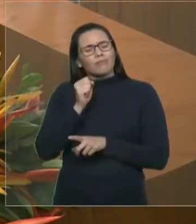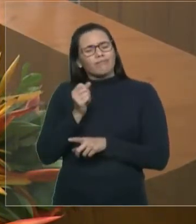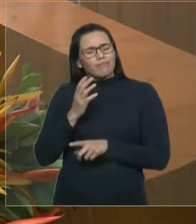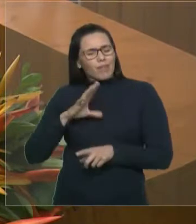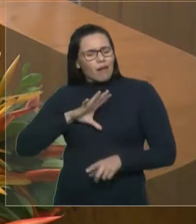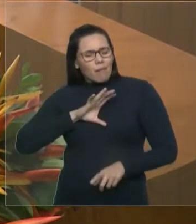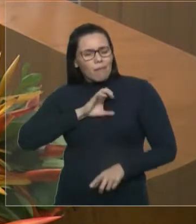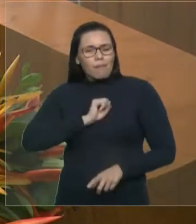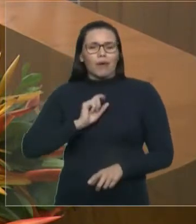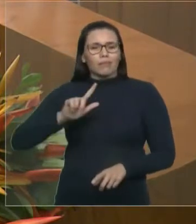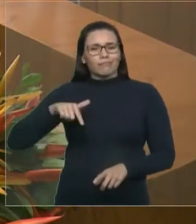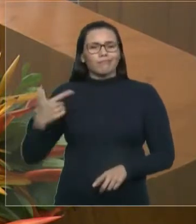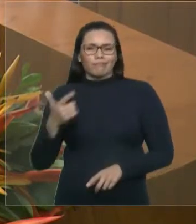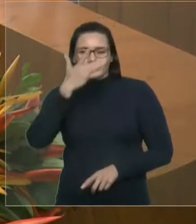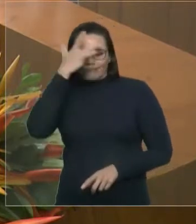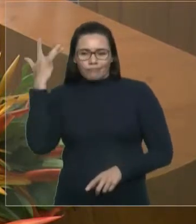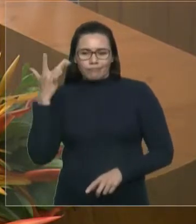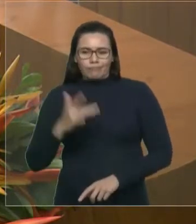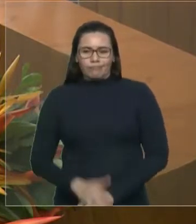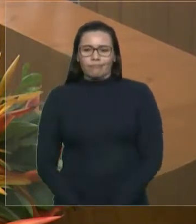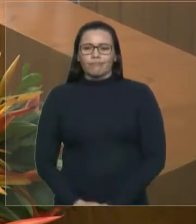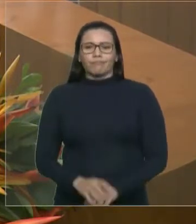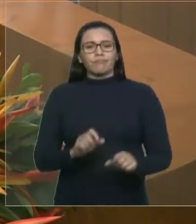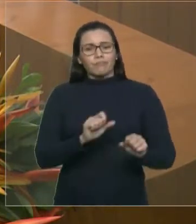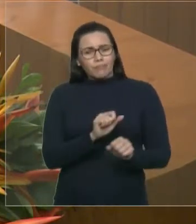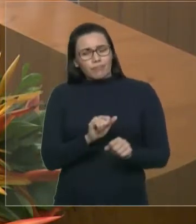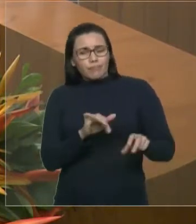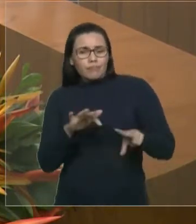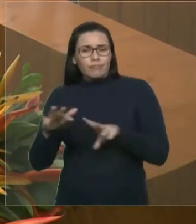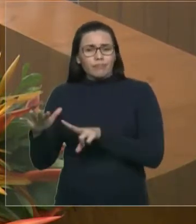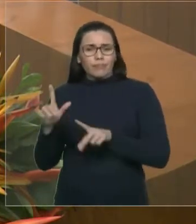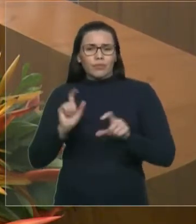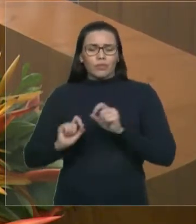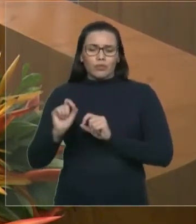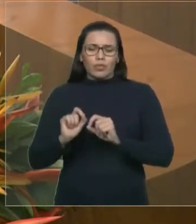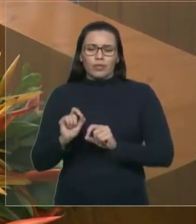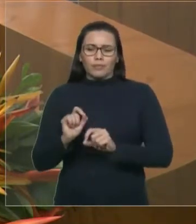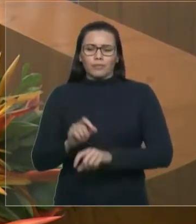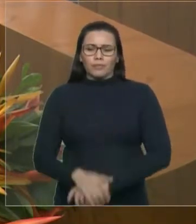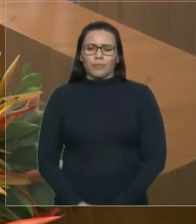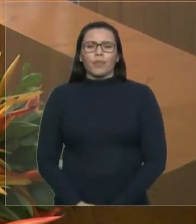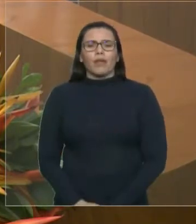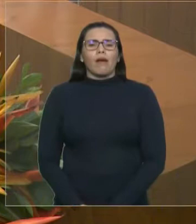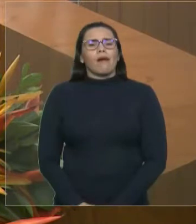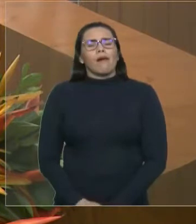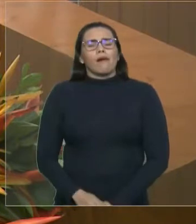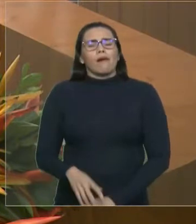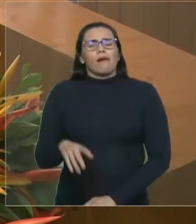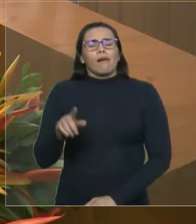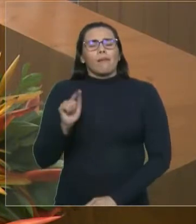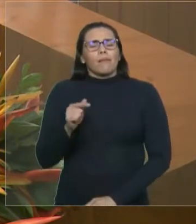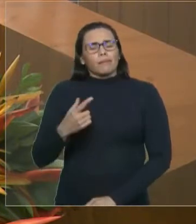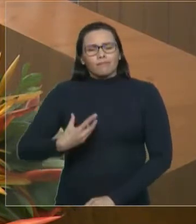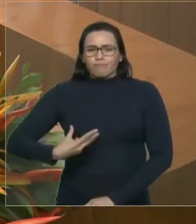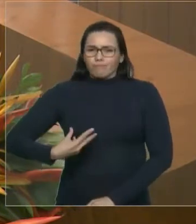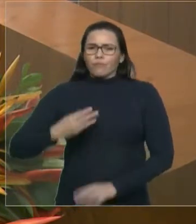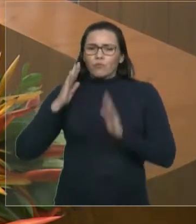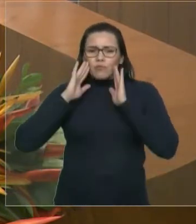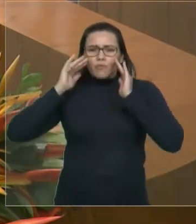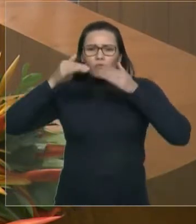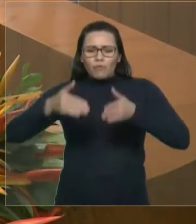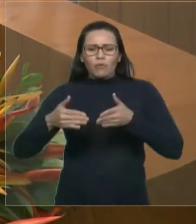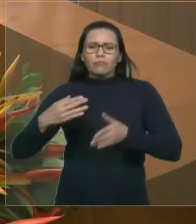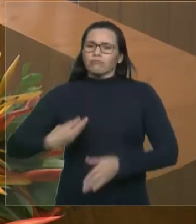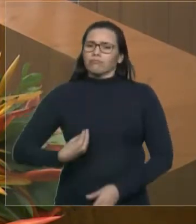Nacional da Pastoral Familiar e Comissão Episcopal Pastoral para a Vida e a Família,